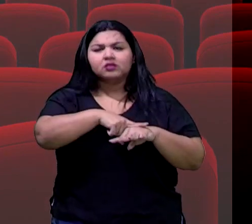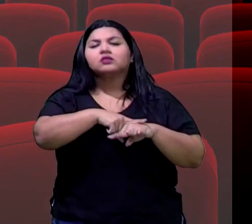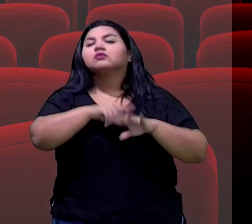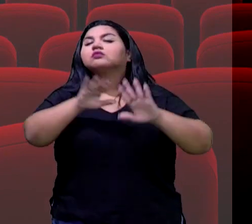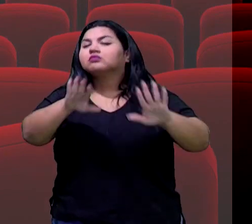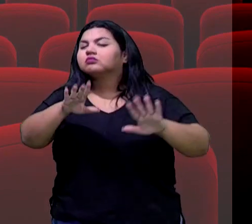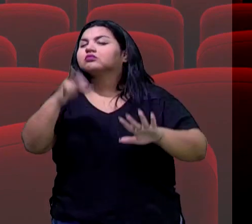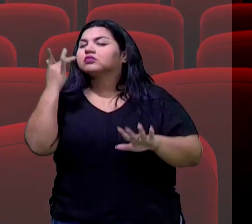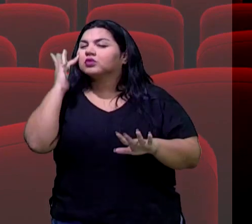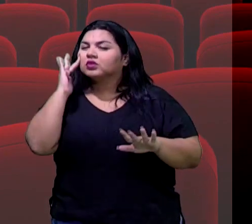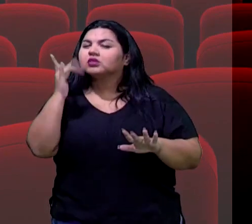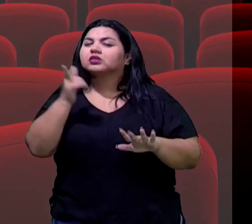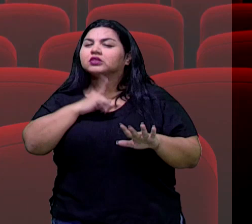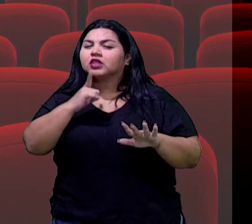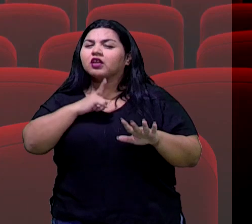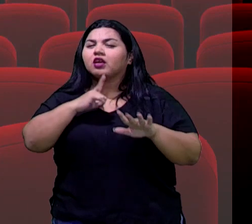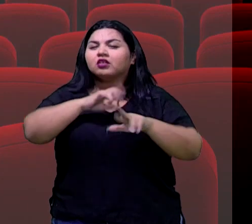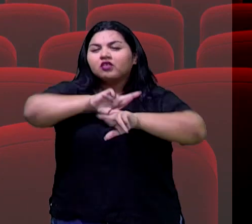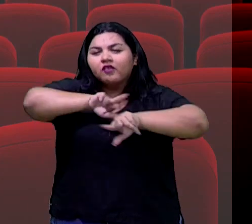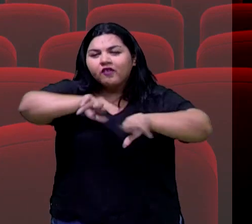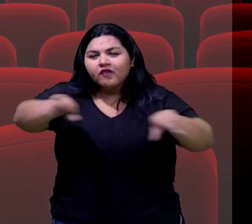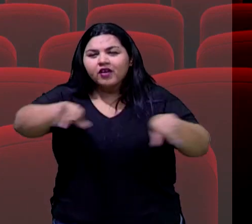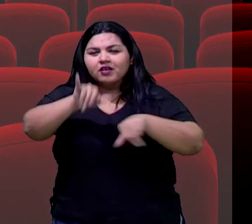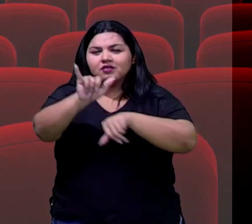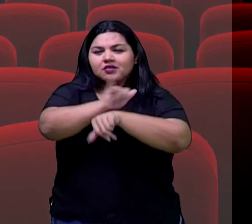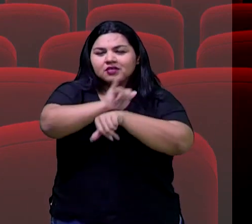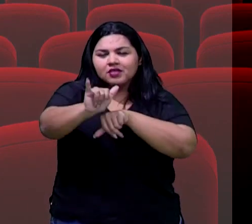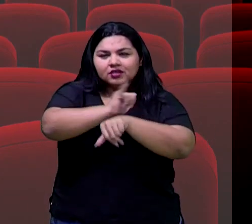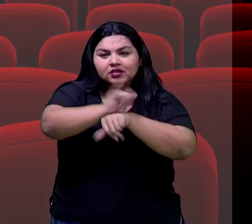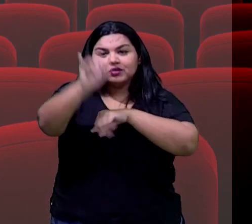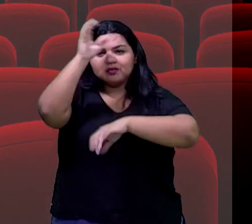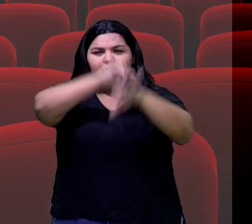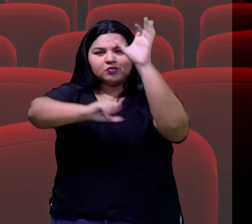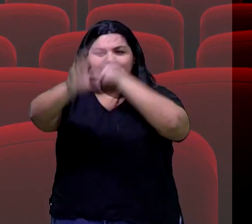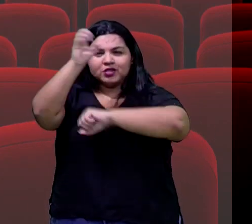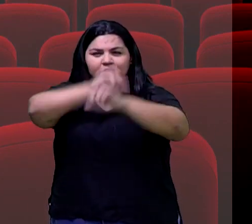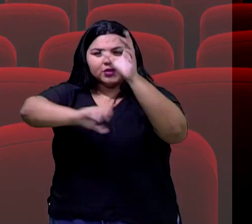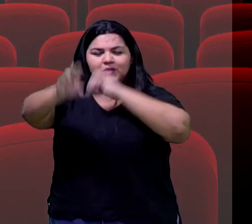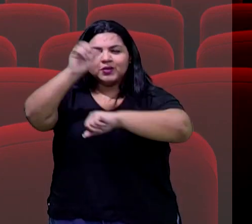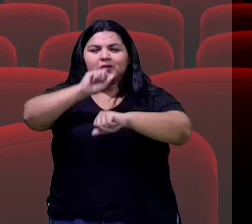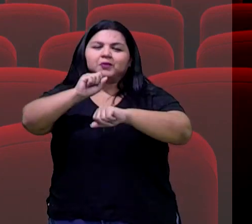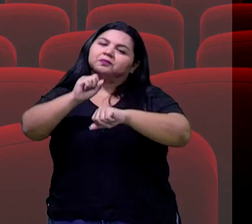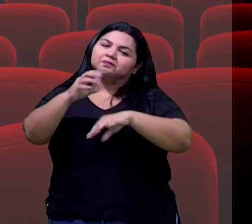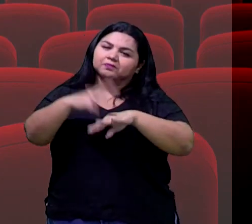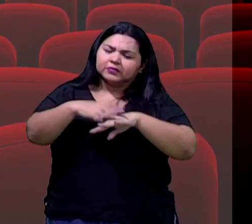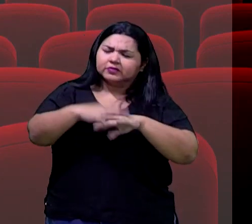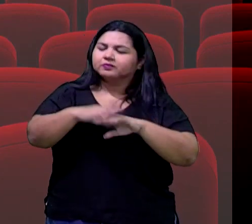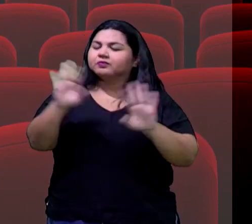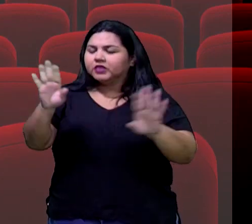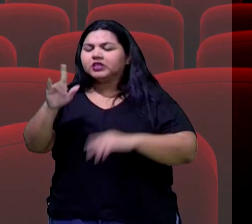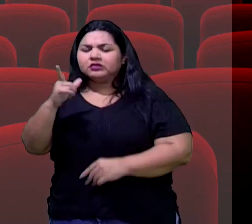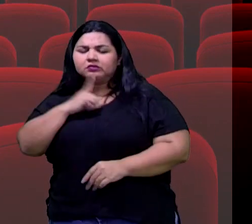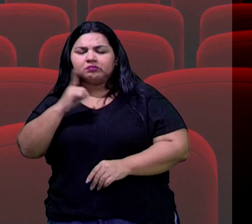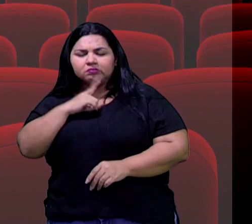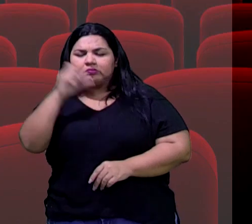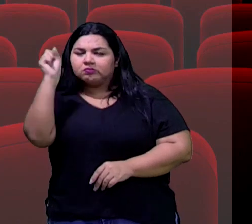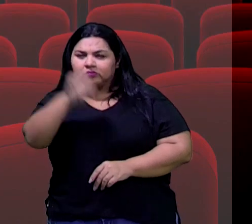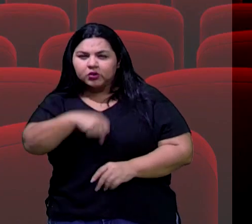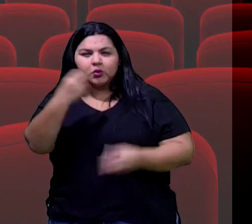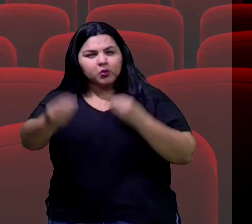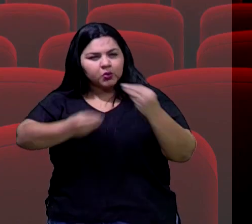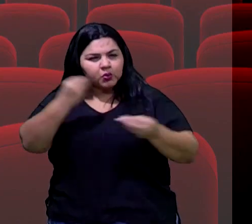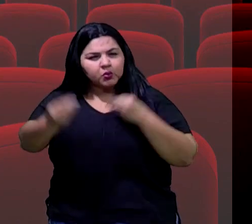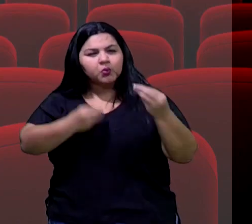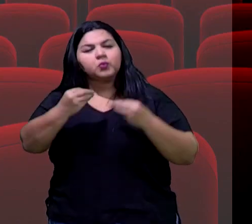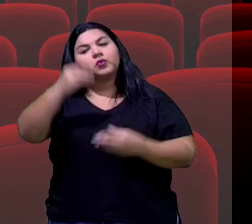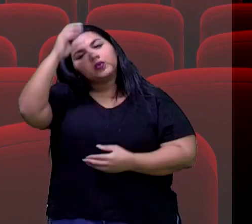Que tem que fazer de diversas estratégias pra poder aprender matemática, não é? Então, tem sim como aprender matemática e olha